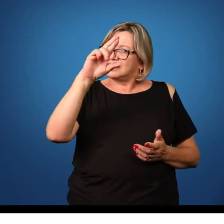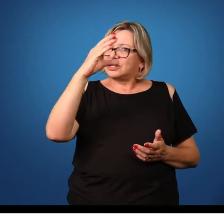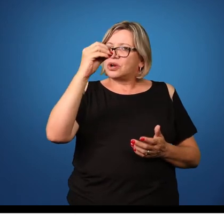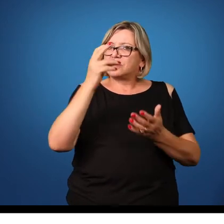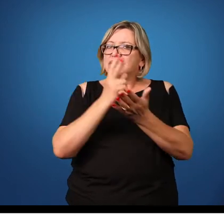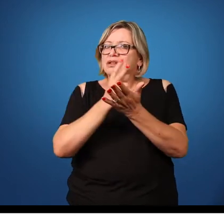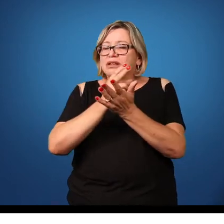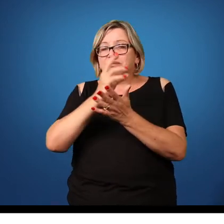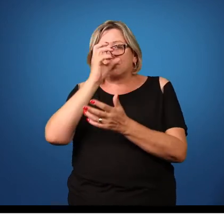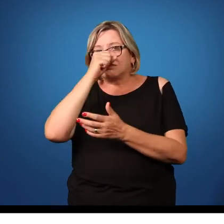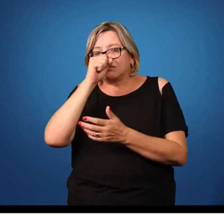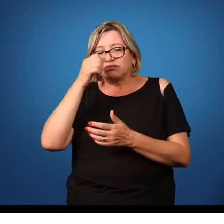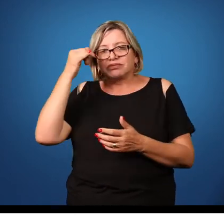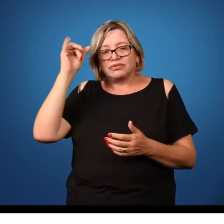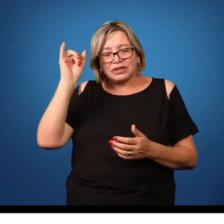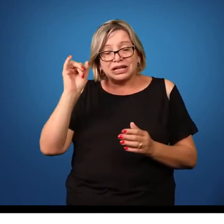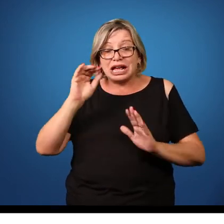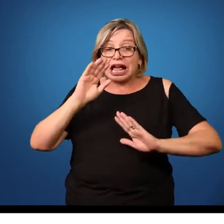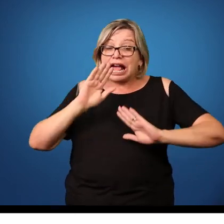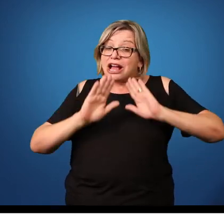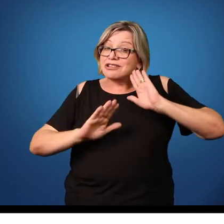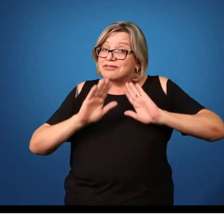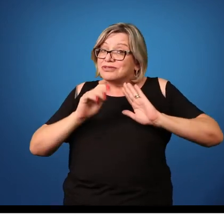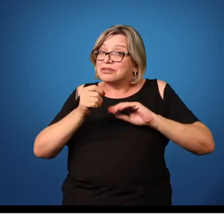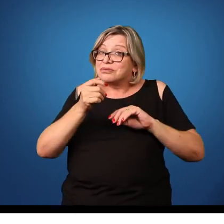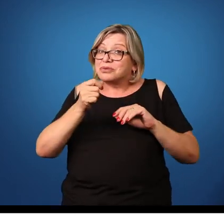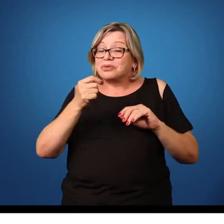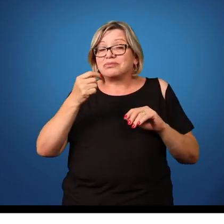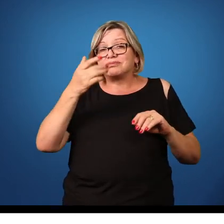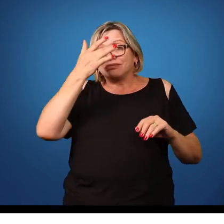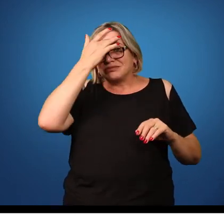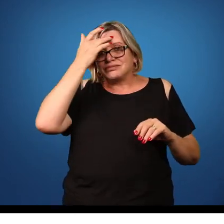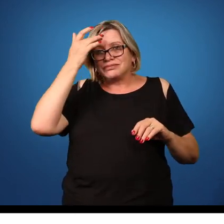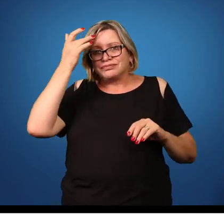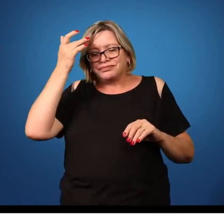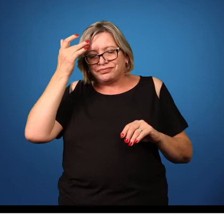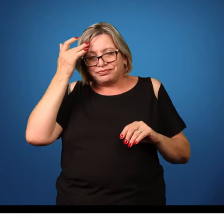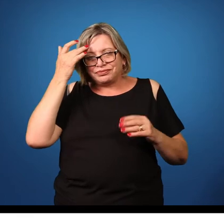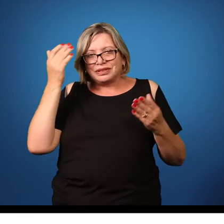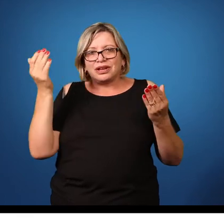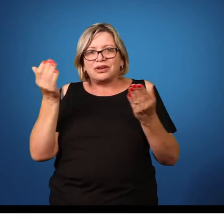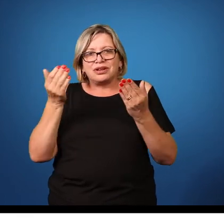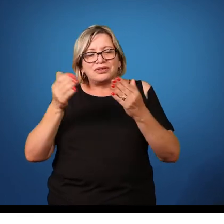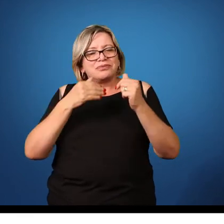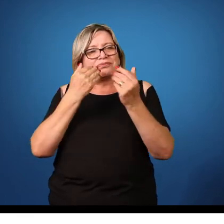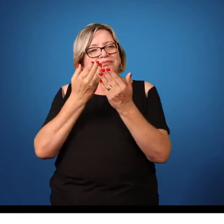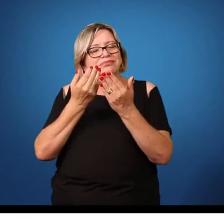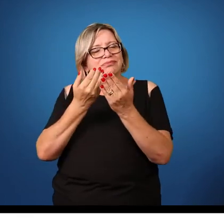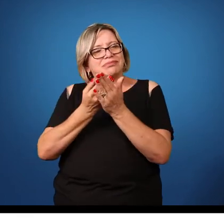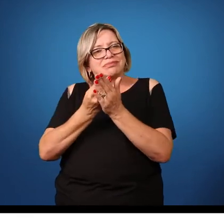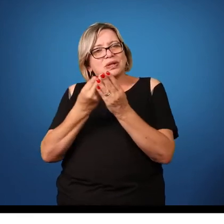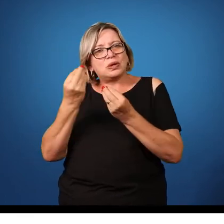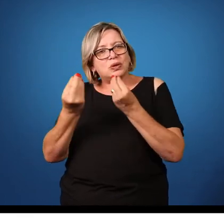Então vamos dar uma olhadinha em como que funciona o ciclo biológico da tênia, da tênia no caso,